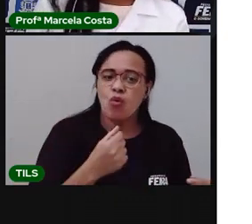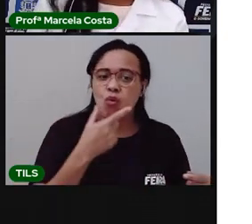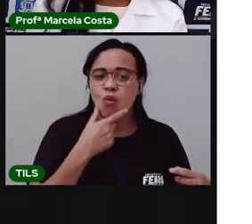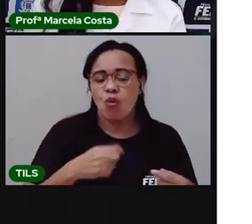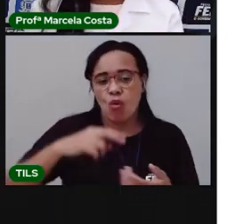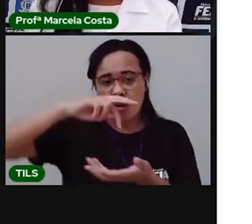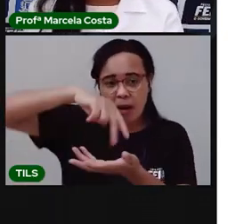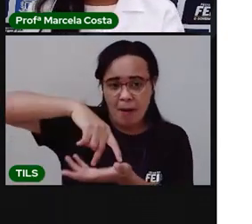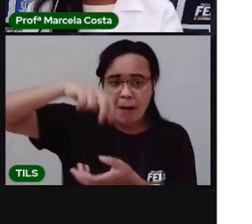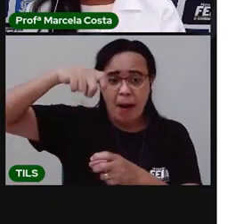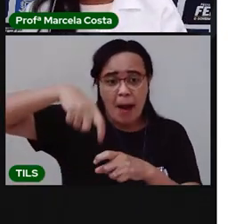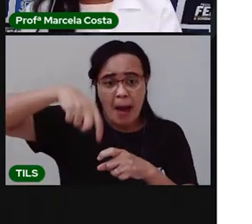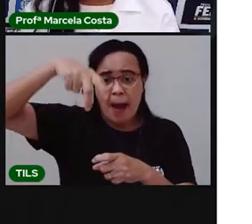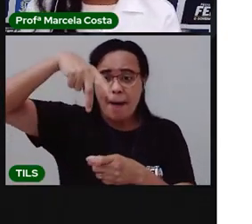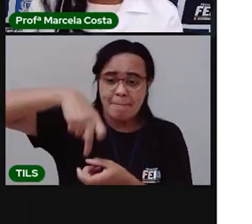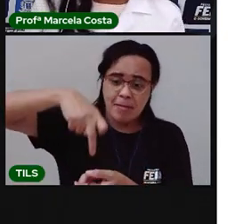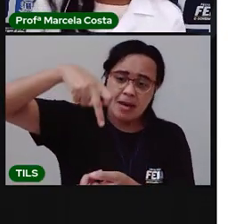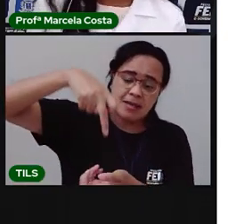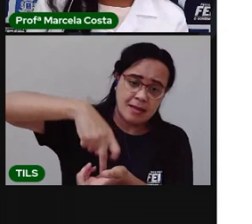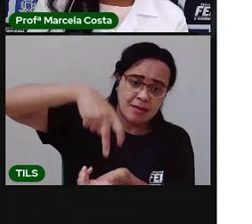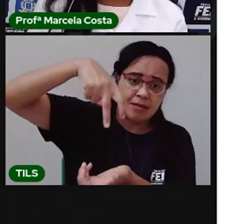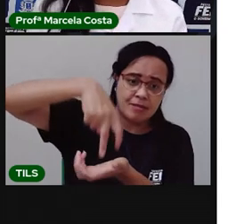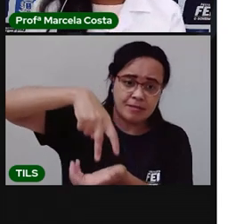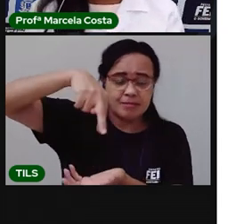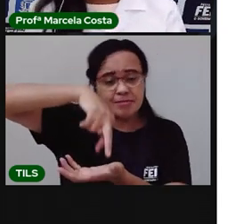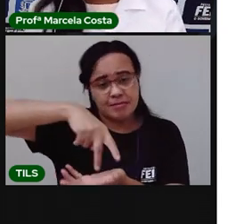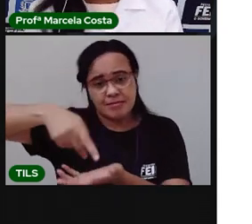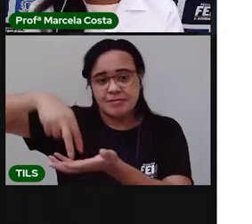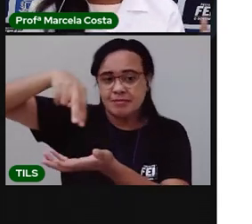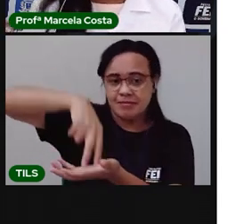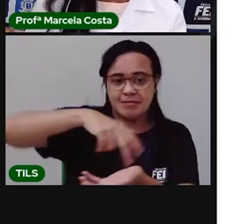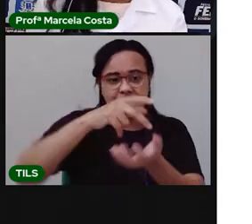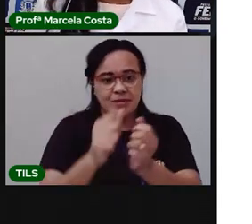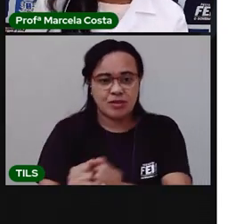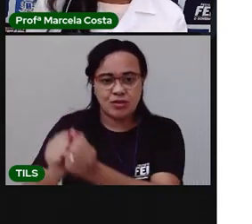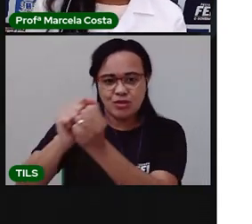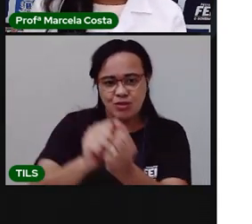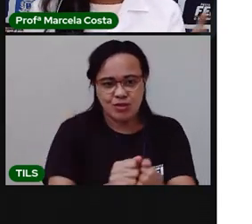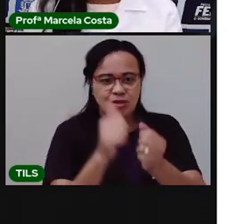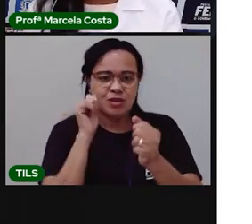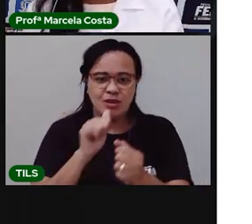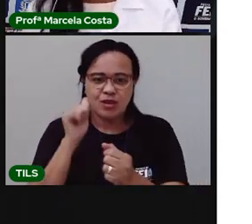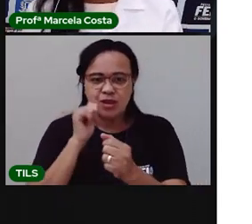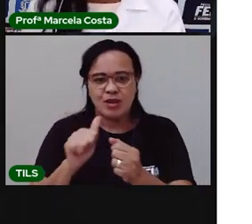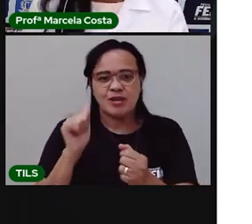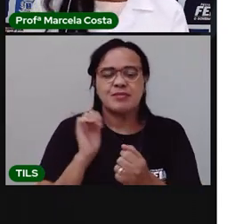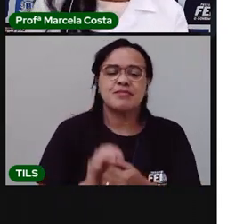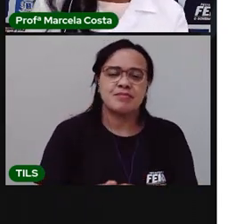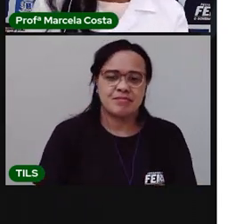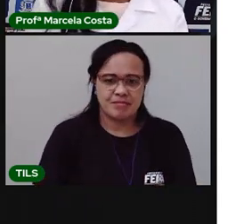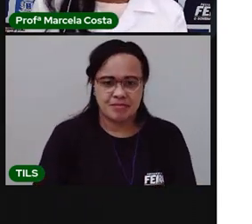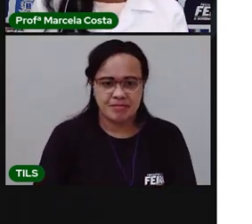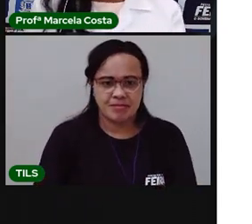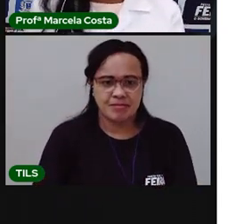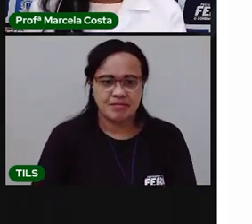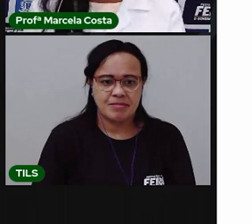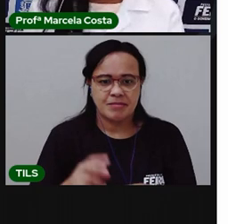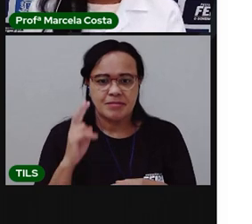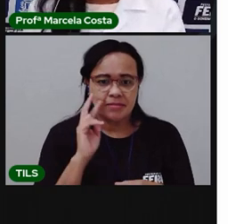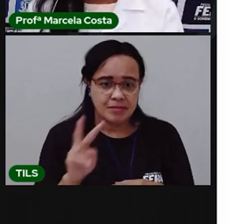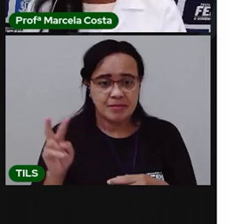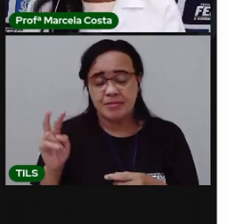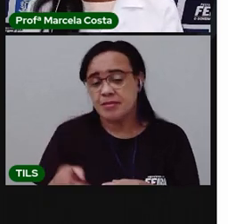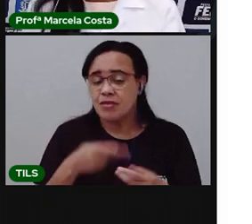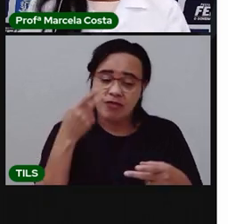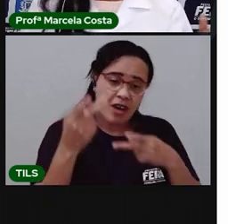perna torta, aratá, dançando valsa, sassá, com a maricó, tarrotatá. Eu bem que disse,